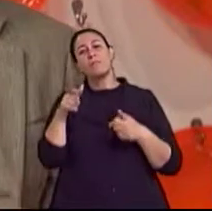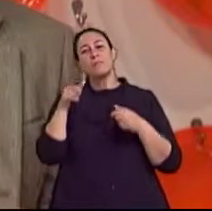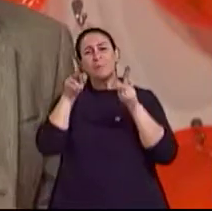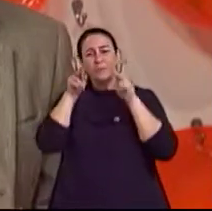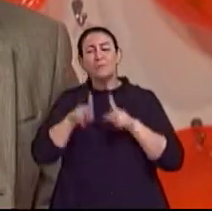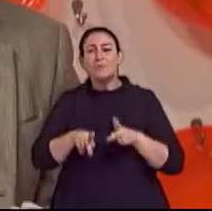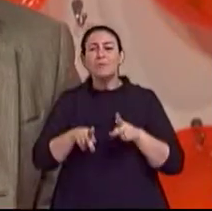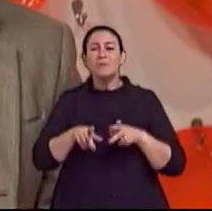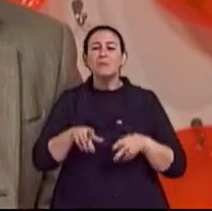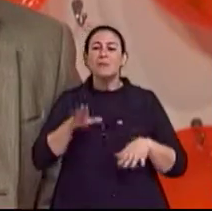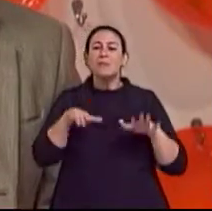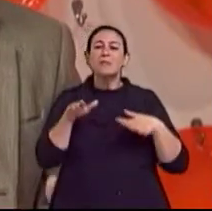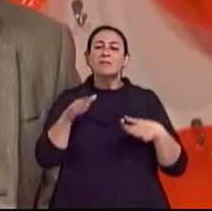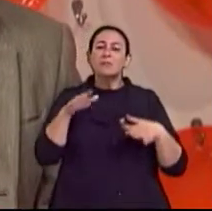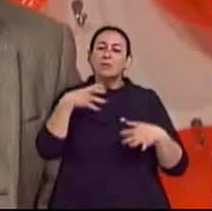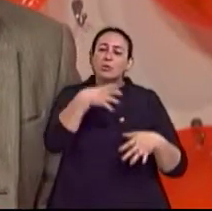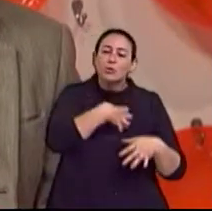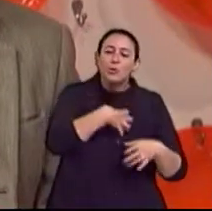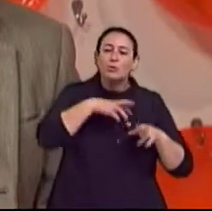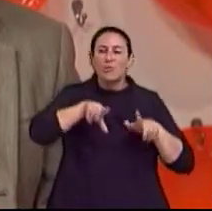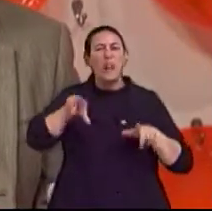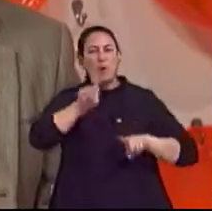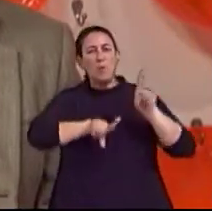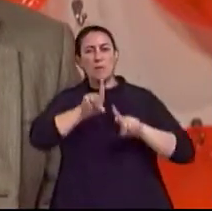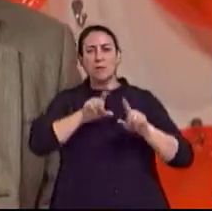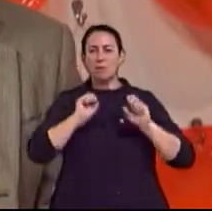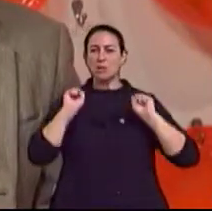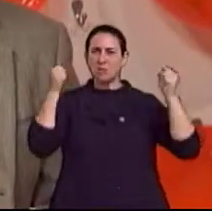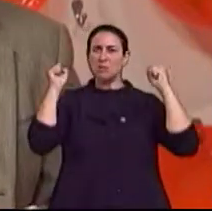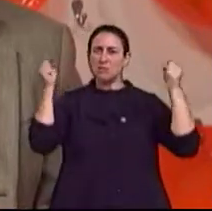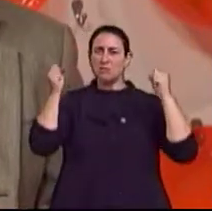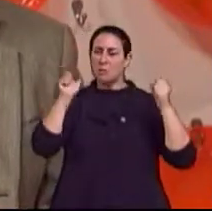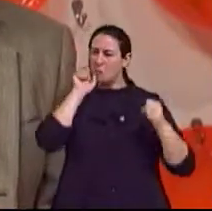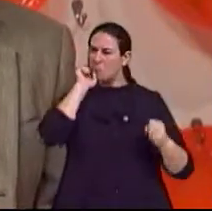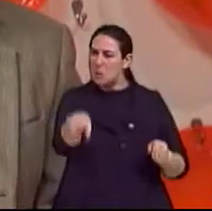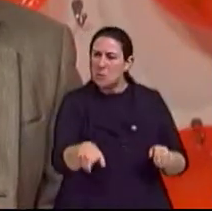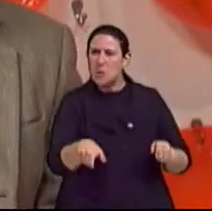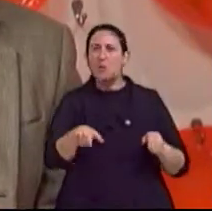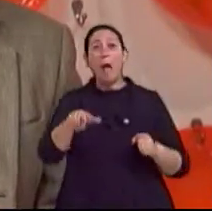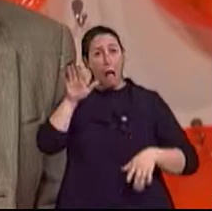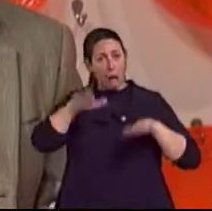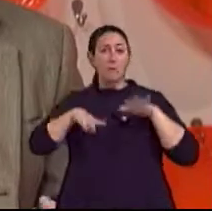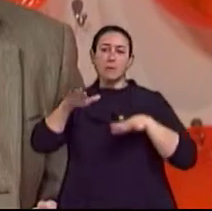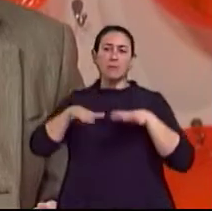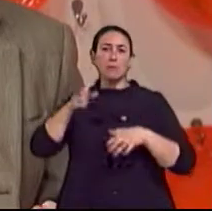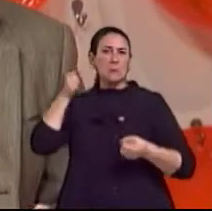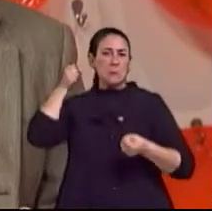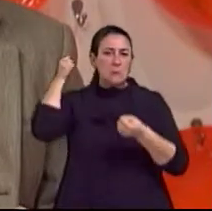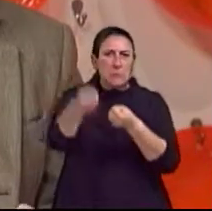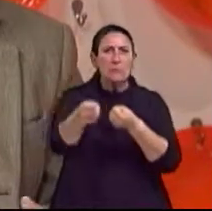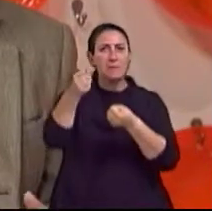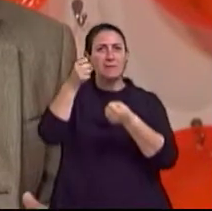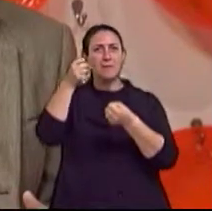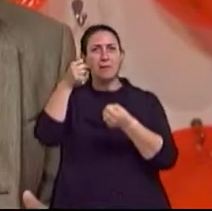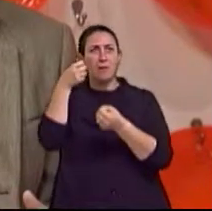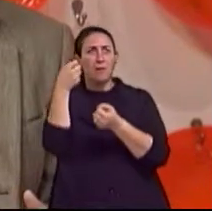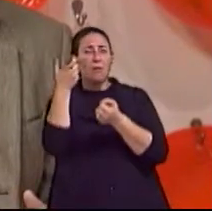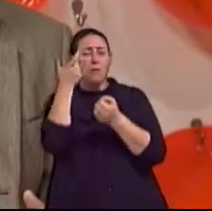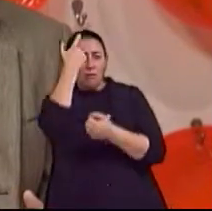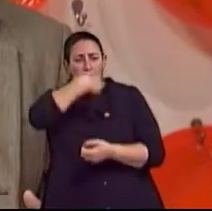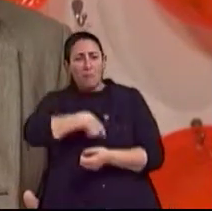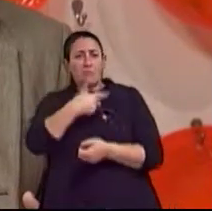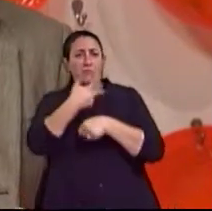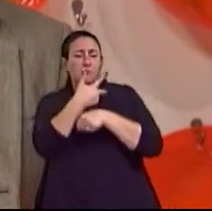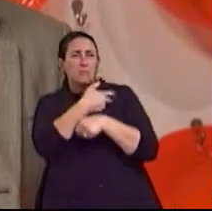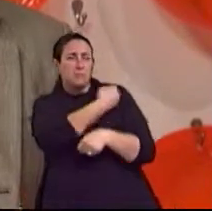cognitiva, reagem de modo diferente, vão ficando mais agressivos, por exemplo, verbalmente, às vezes até fisicamente. E nós temos que saber lidar com essas